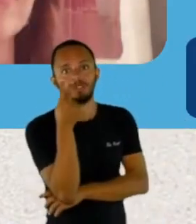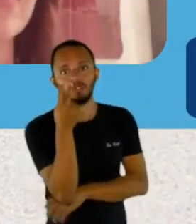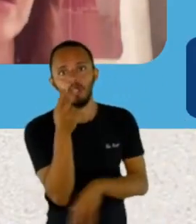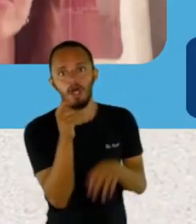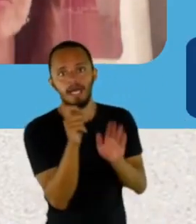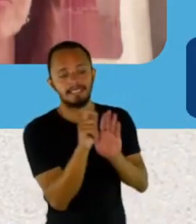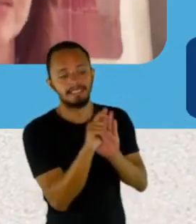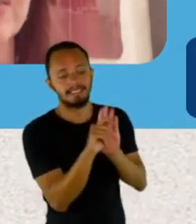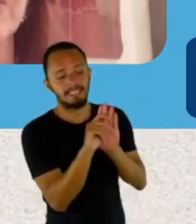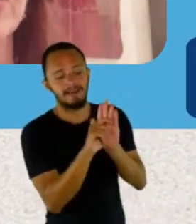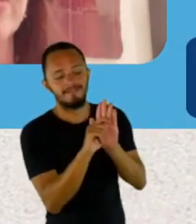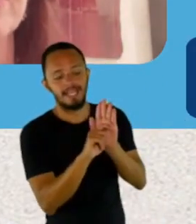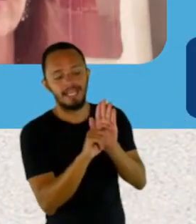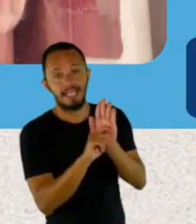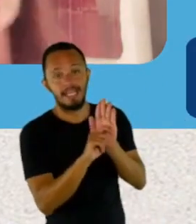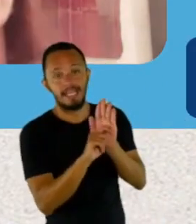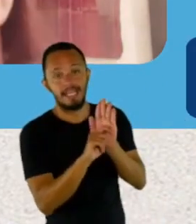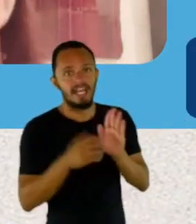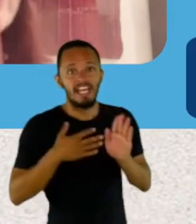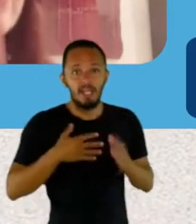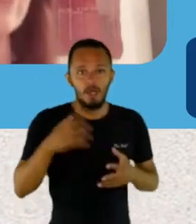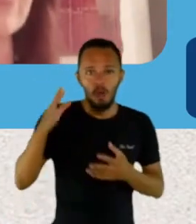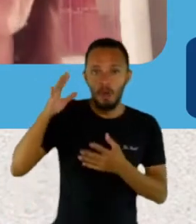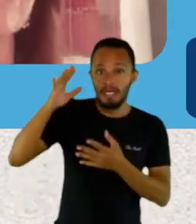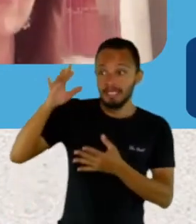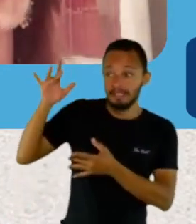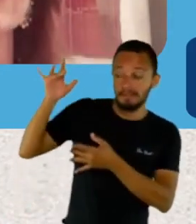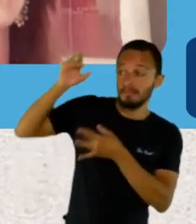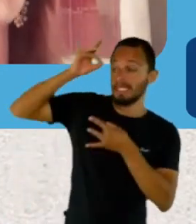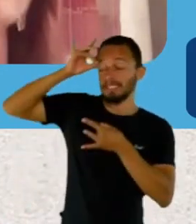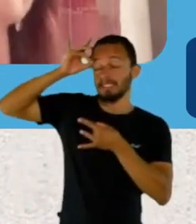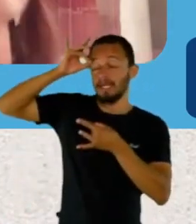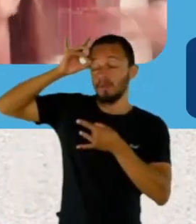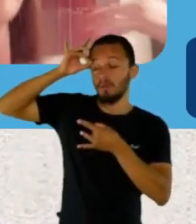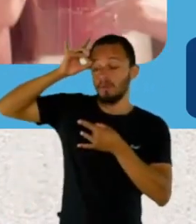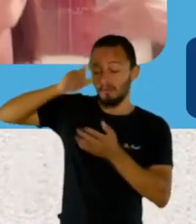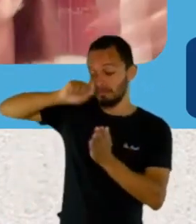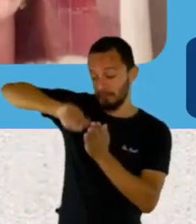sempre eu ficava esperando a inspiração, porque a inspiração é uma coisa assim, tem dia que ela vem